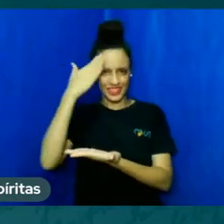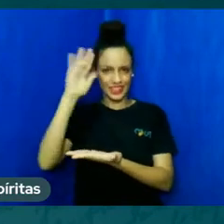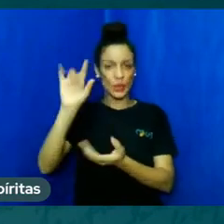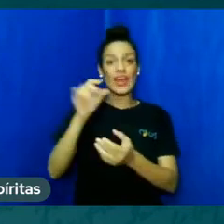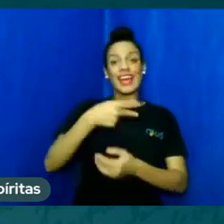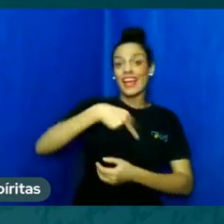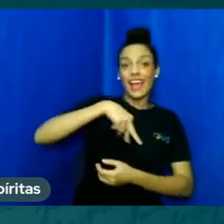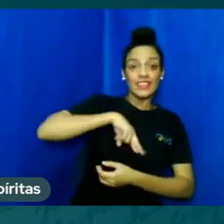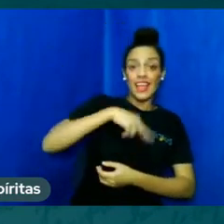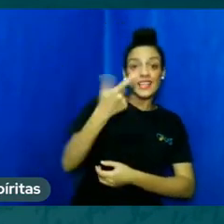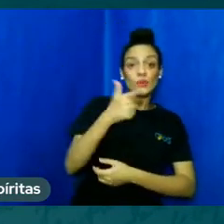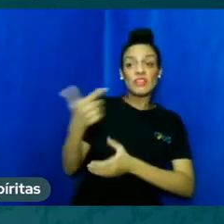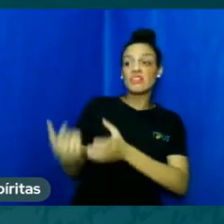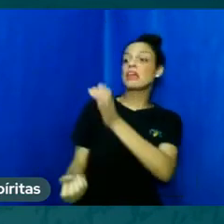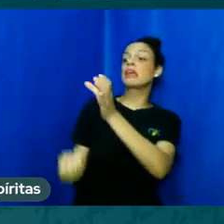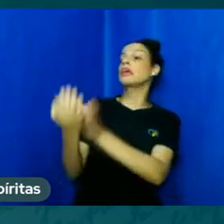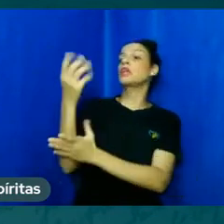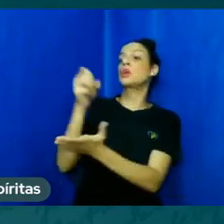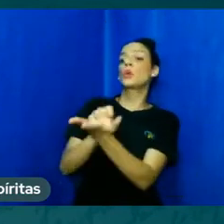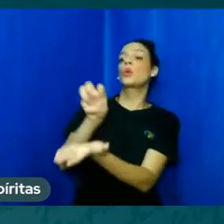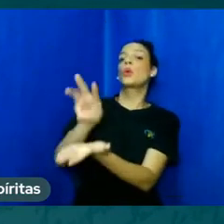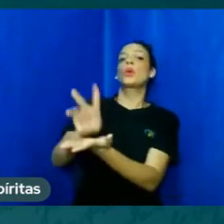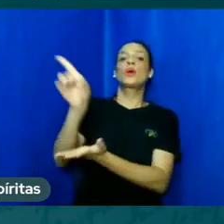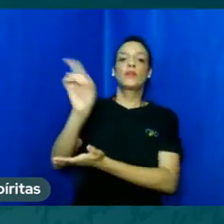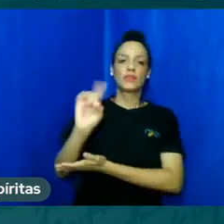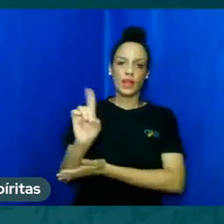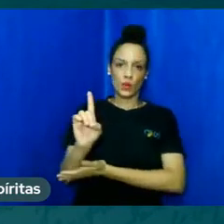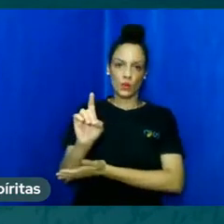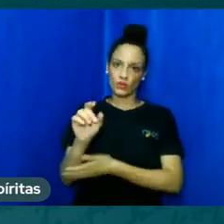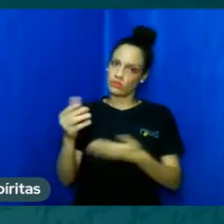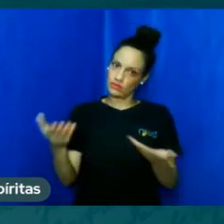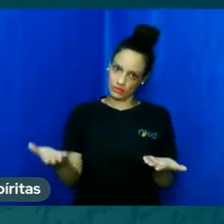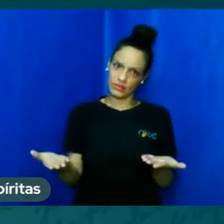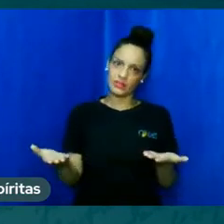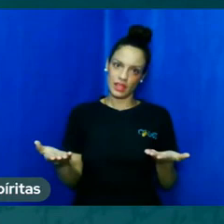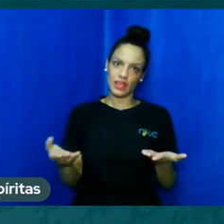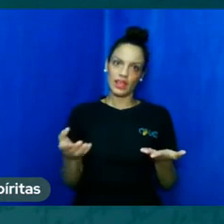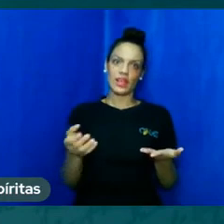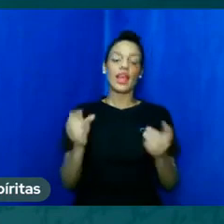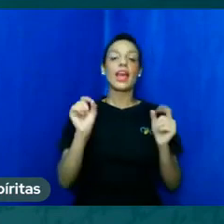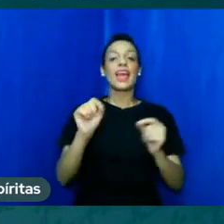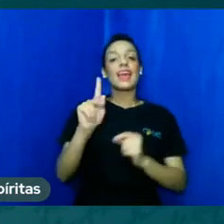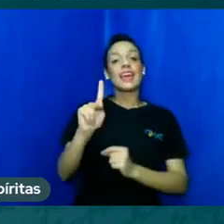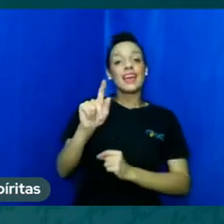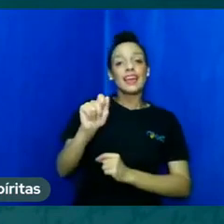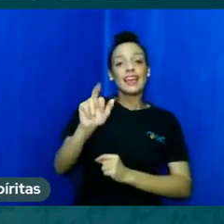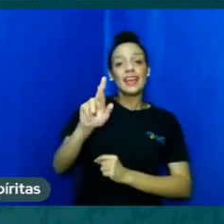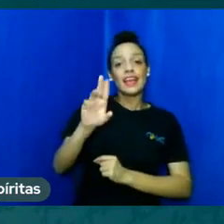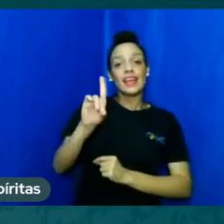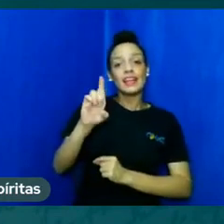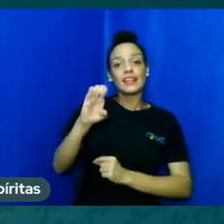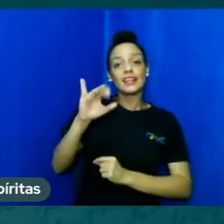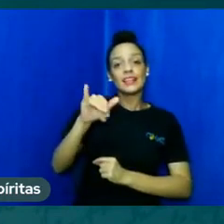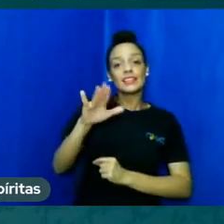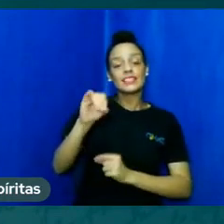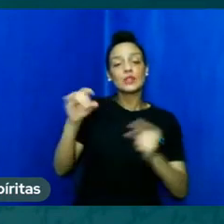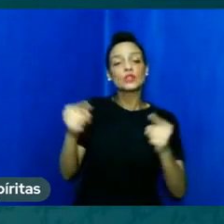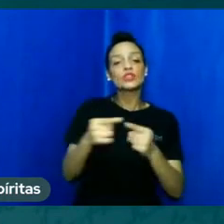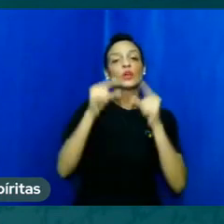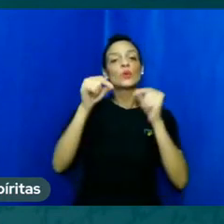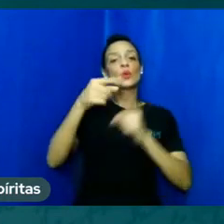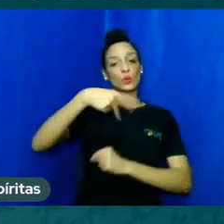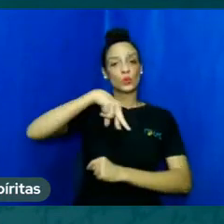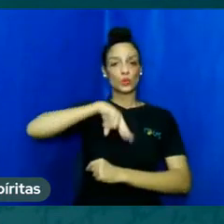teria kardecismo porque ele não criou doutrina teria kardec o aspecto kardeciano da forma do segundo ele